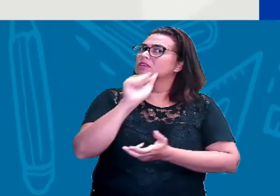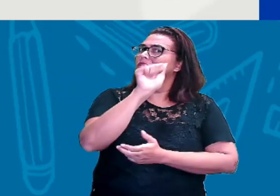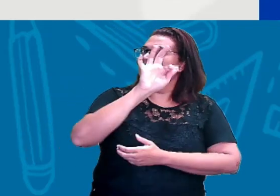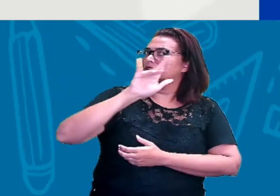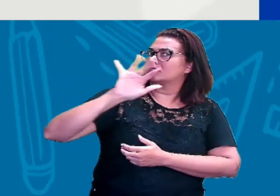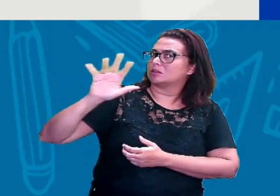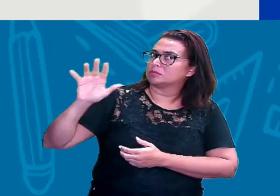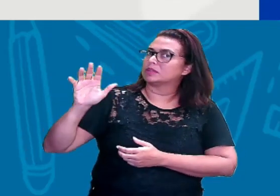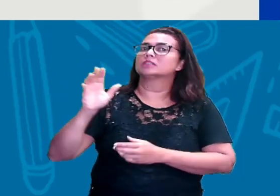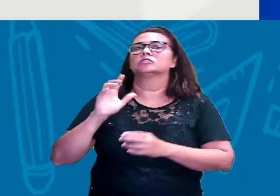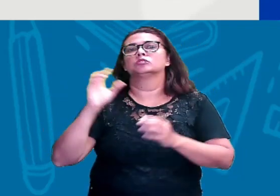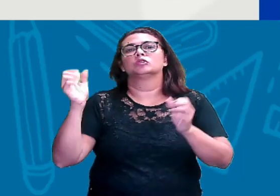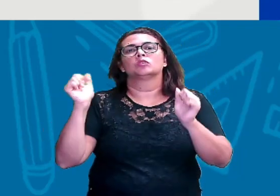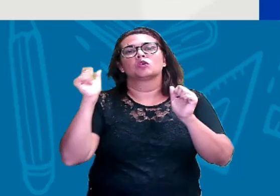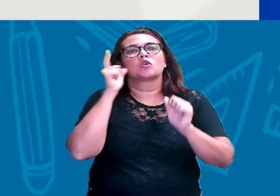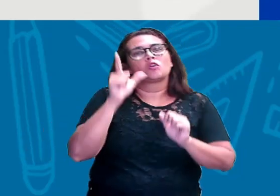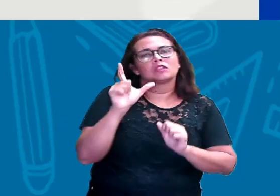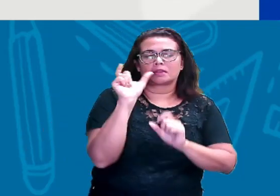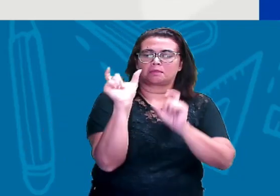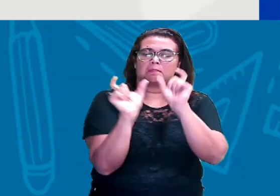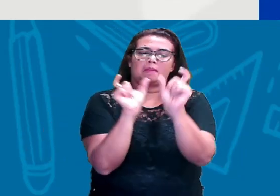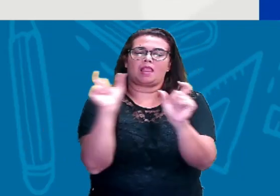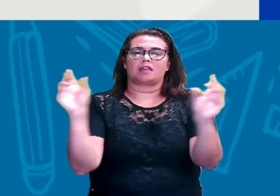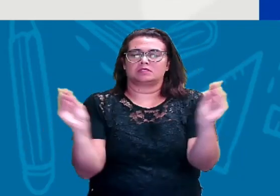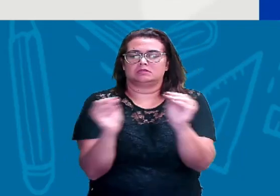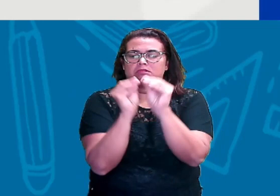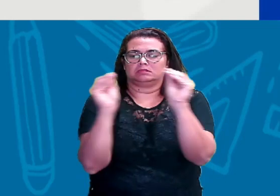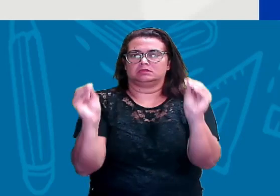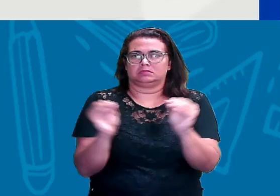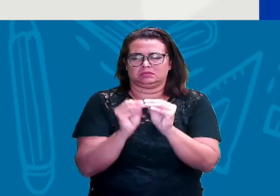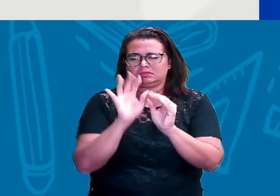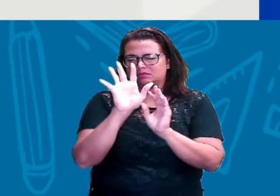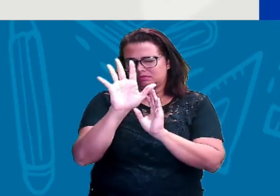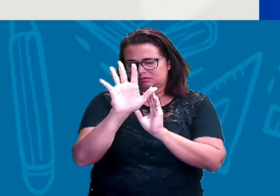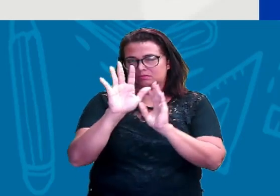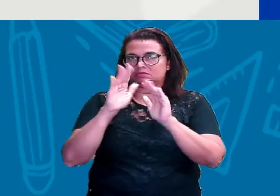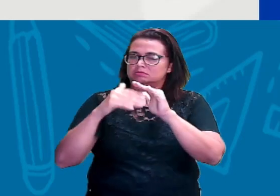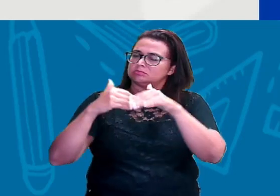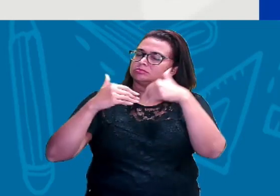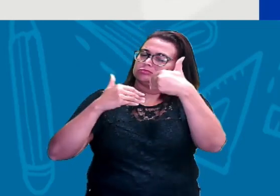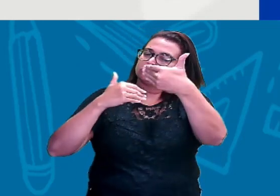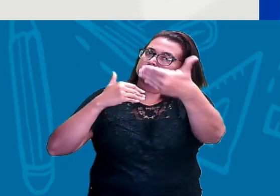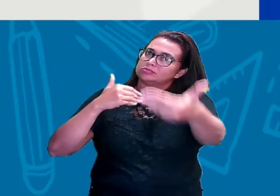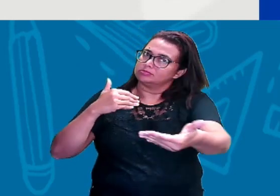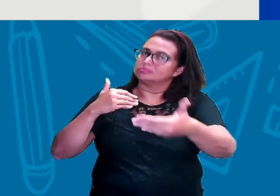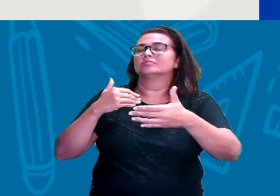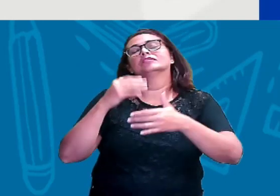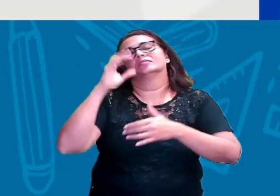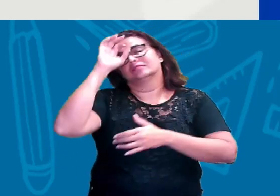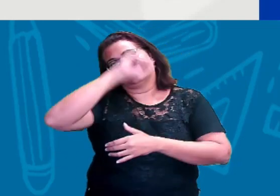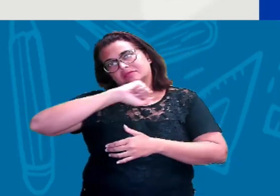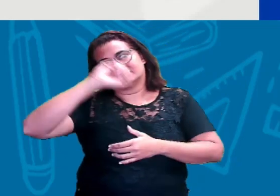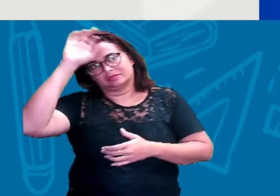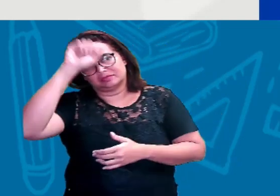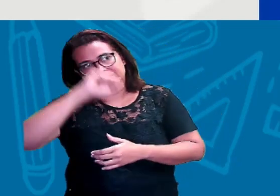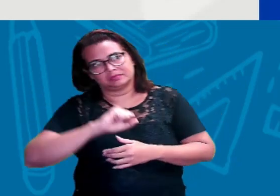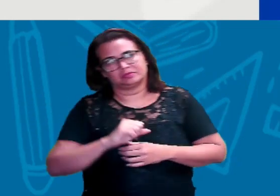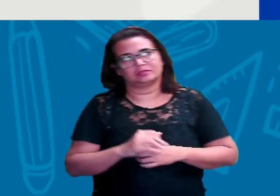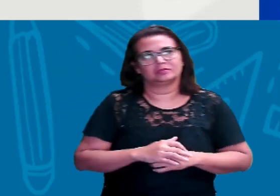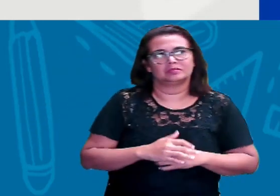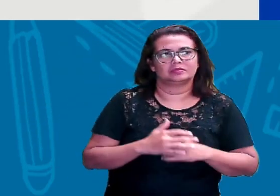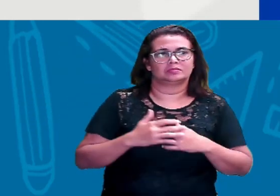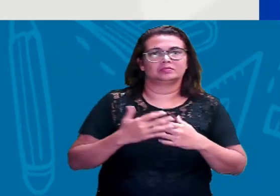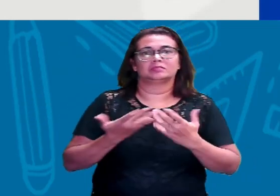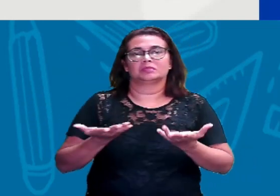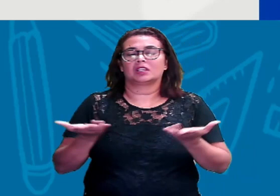formações das palavras. Bom, a gente vai saber disso mais a fundo, mas antes, objetivo